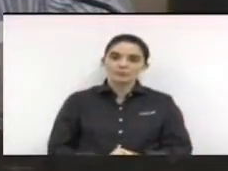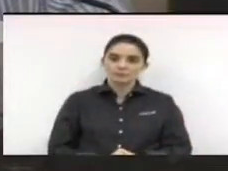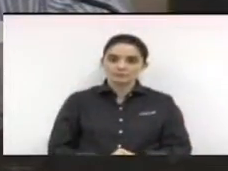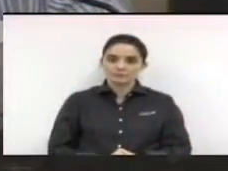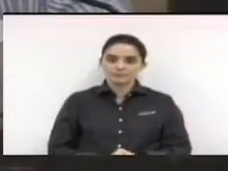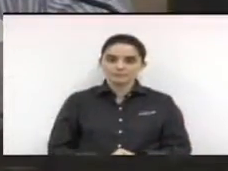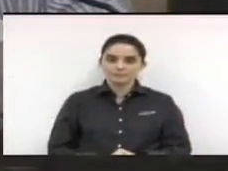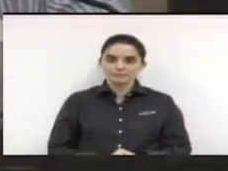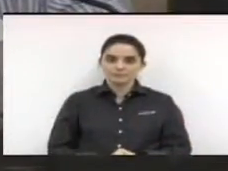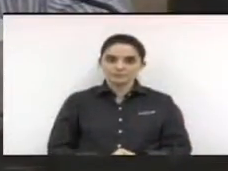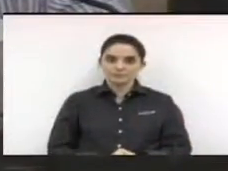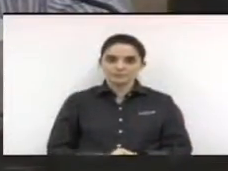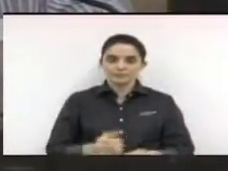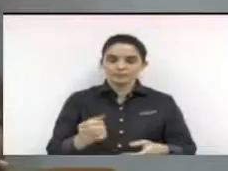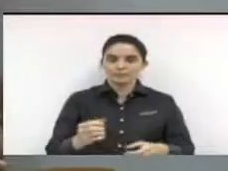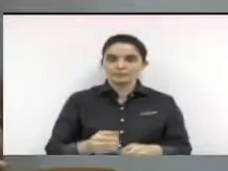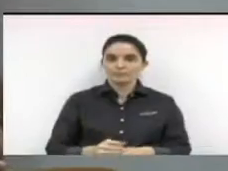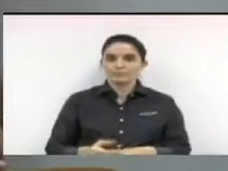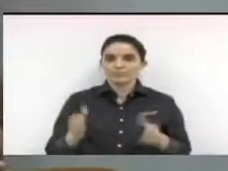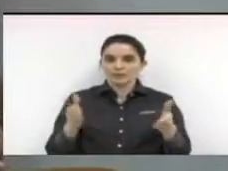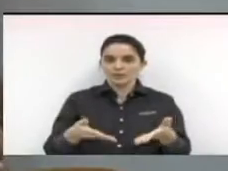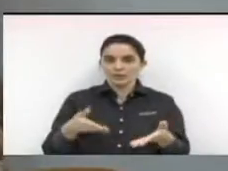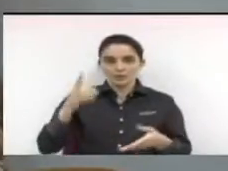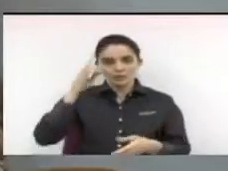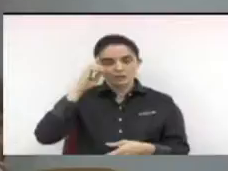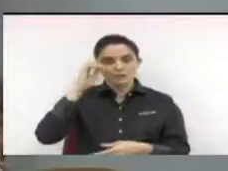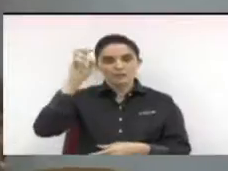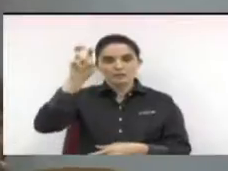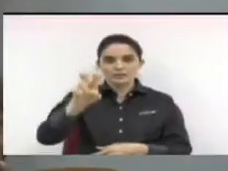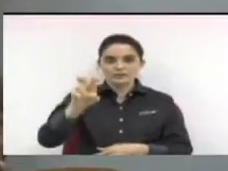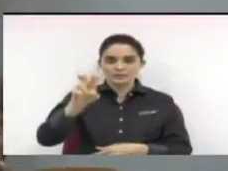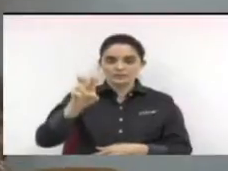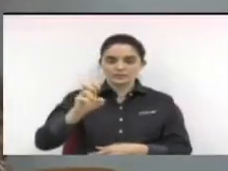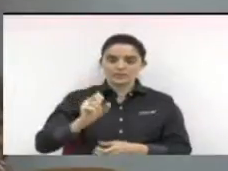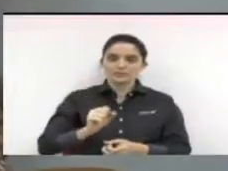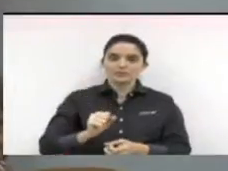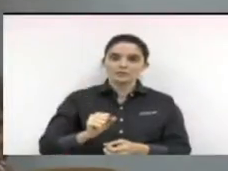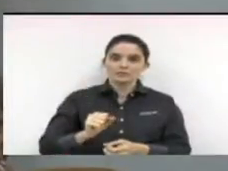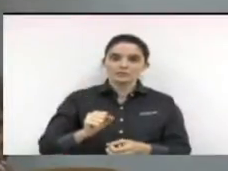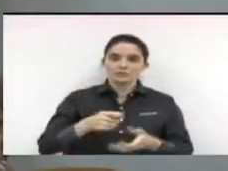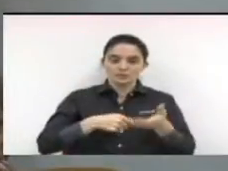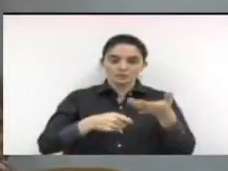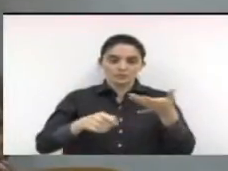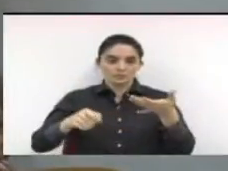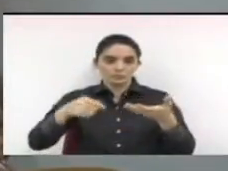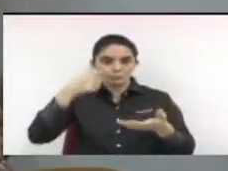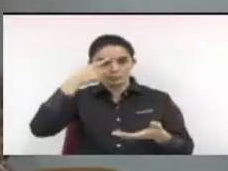Plenário Vitório Bortolã, 5 de outubro de 2015. Vereador, doutor Júlio.